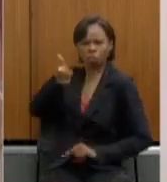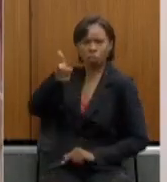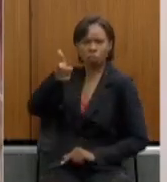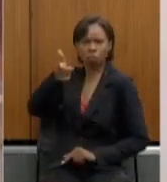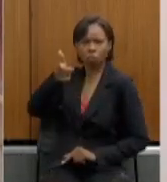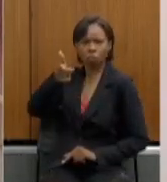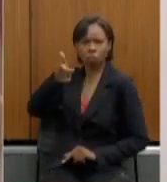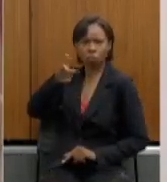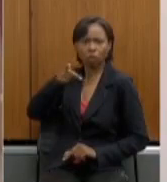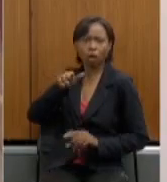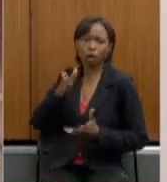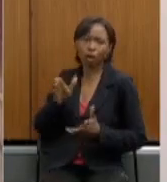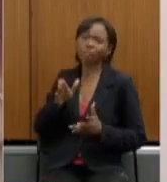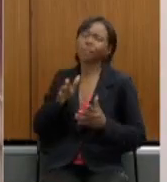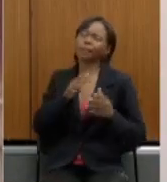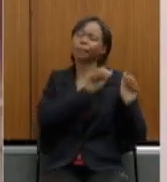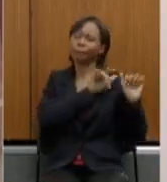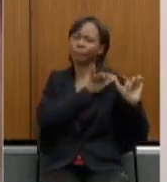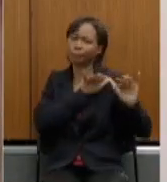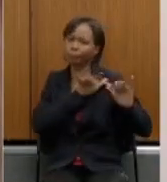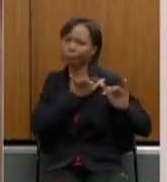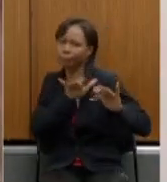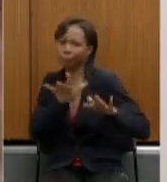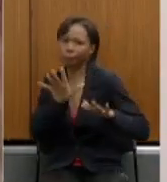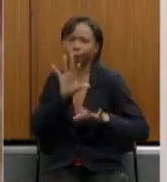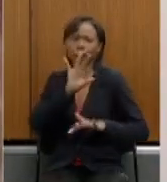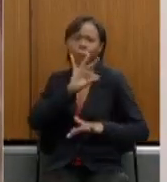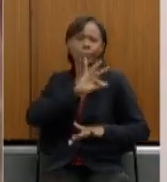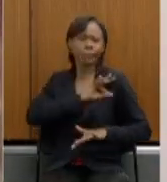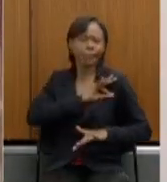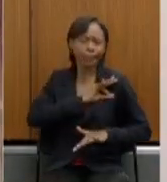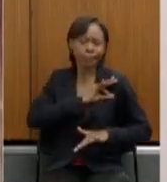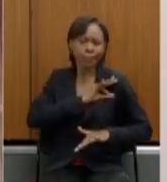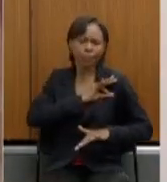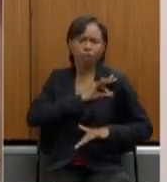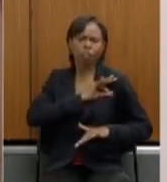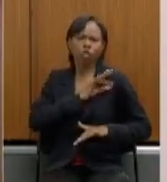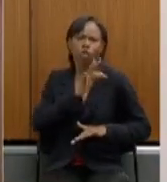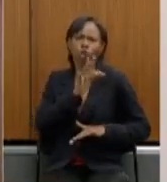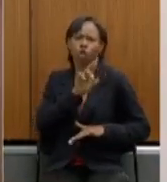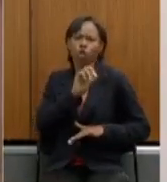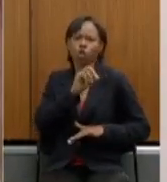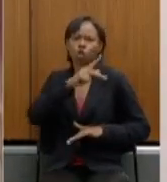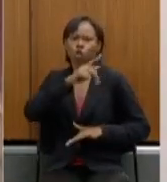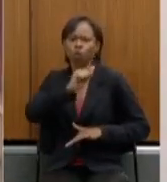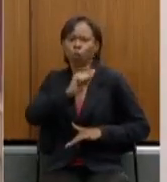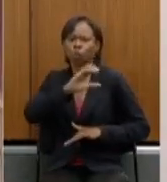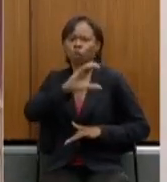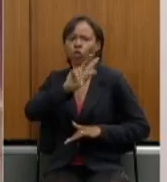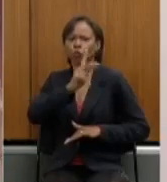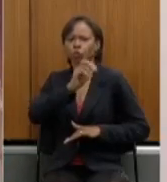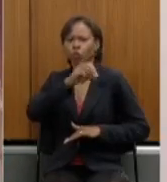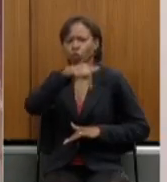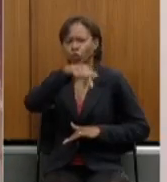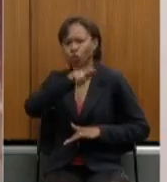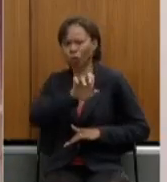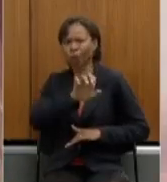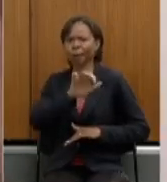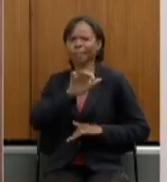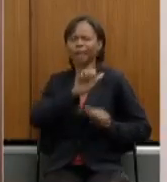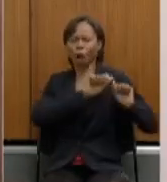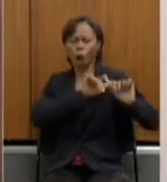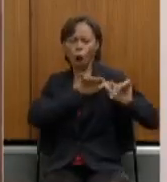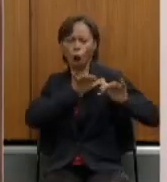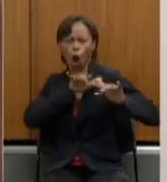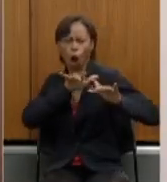demorou quatro horas nós votamos os dois turnos de uma vez só não ia em tese ser assim numa sala